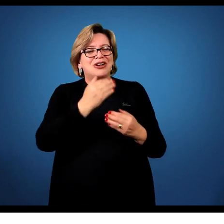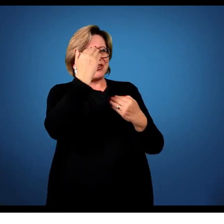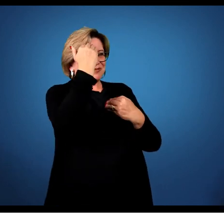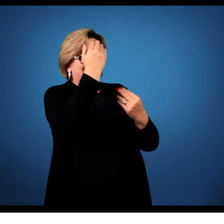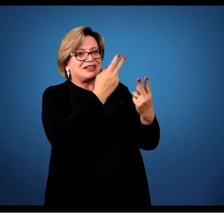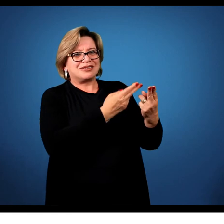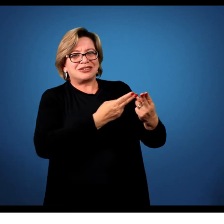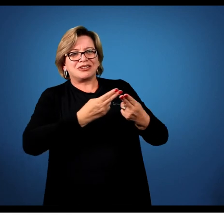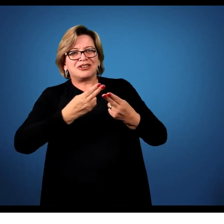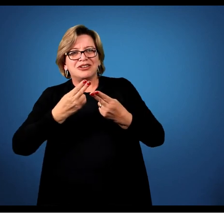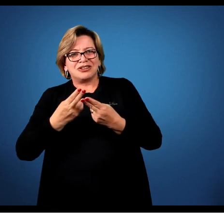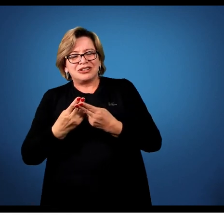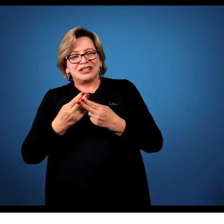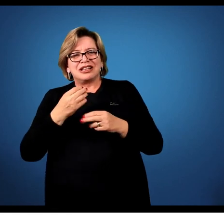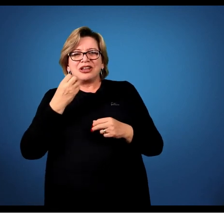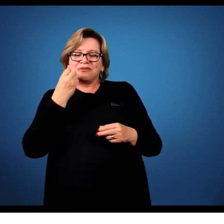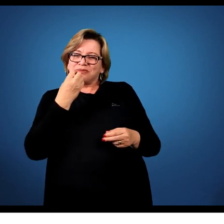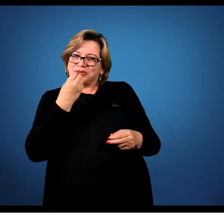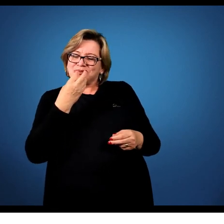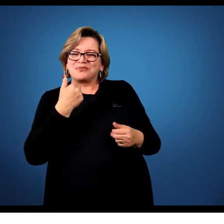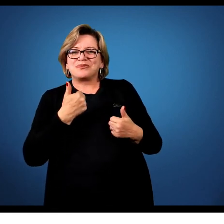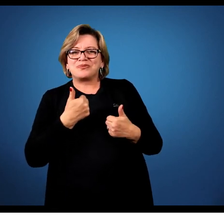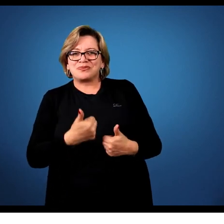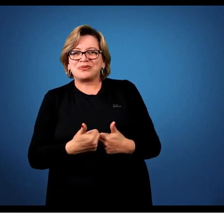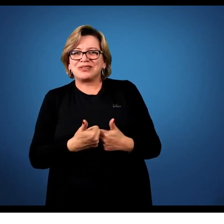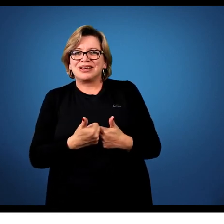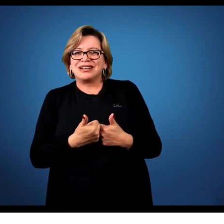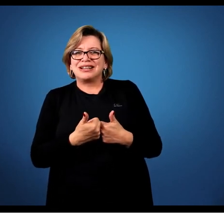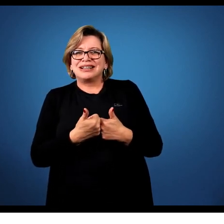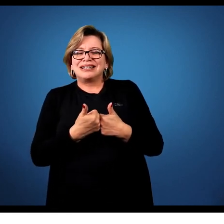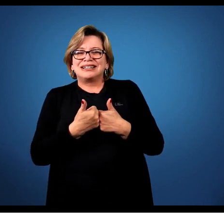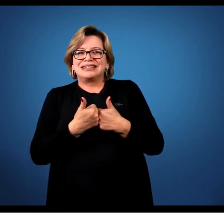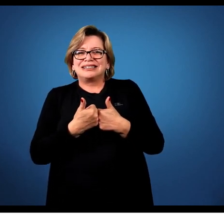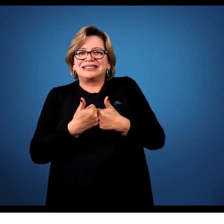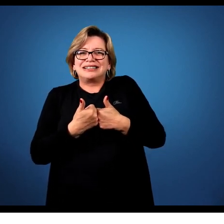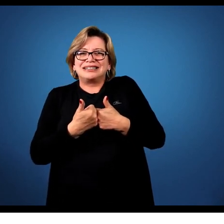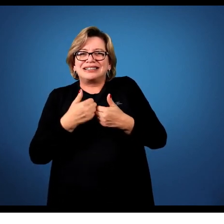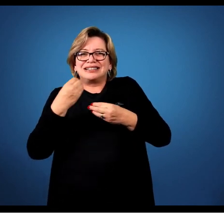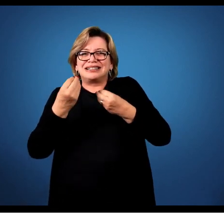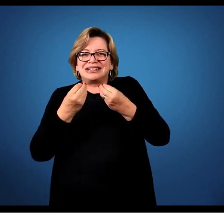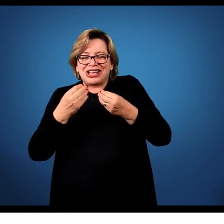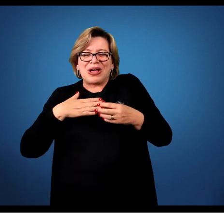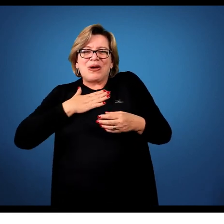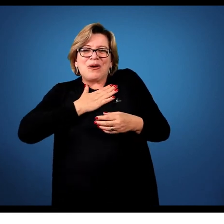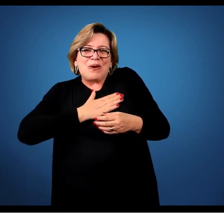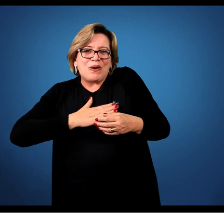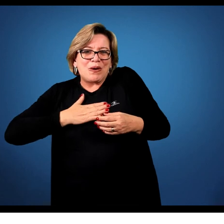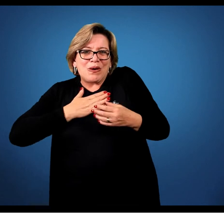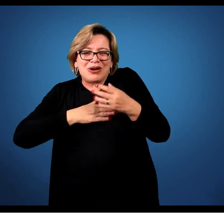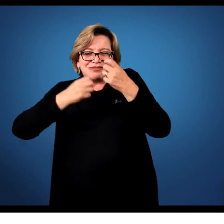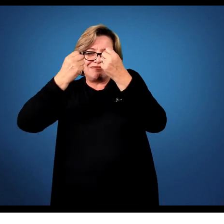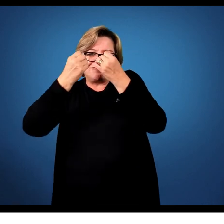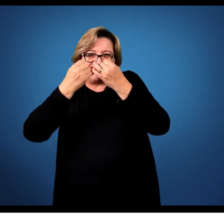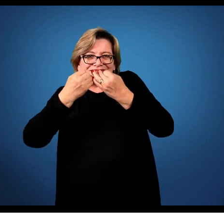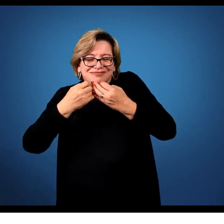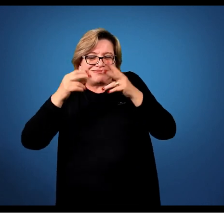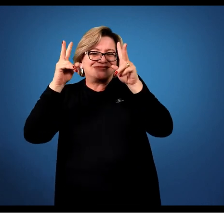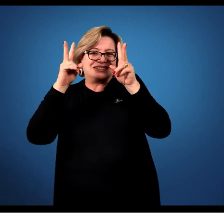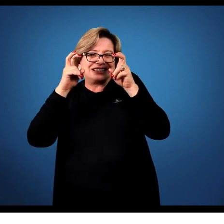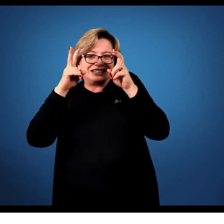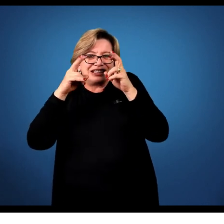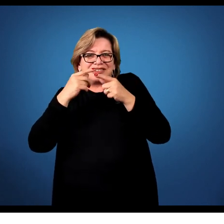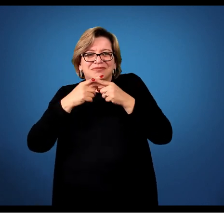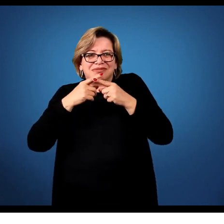obrigado pelo convite, é muito bacana, é um teórico teórico que eu gosto de falar sobre ele, ele